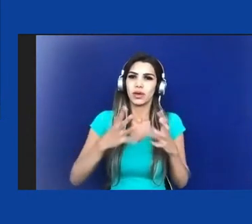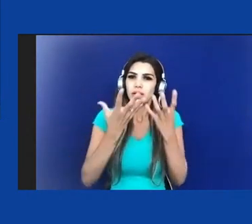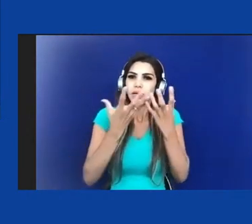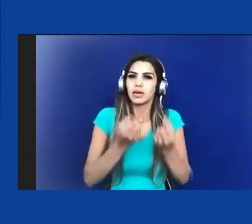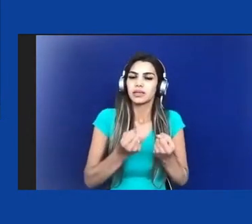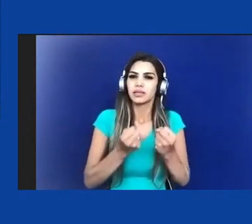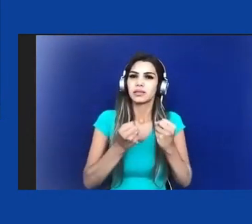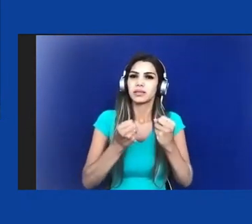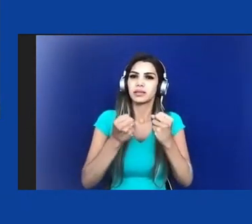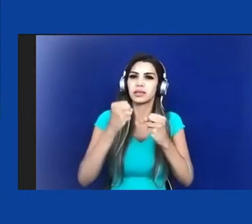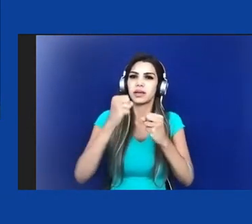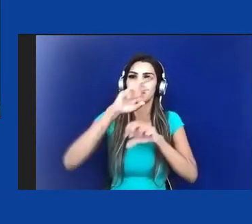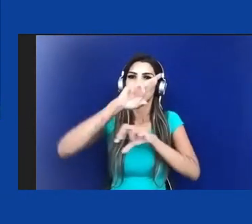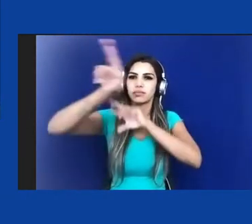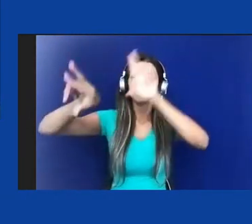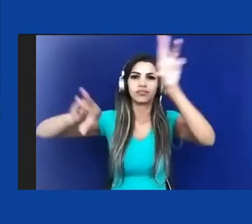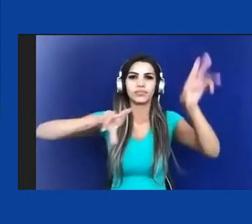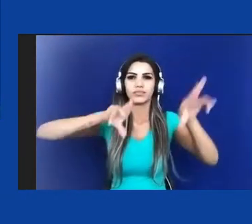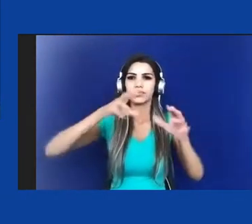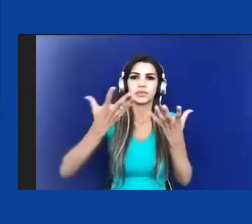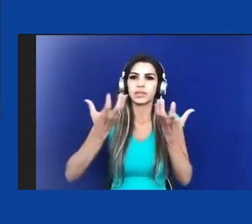ele não se elege